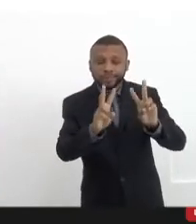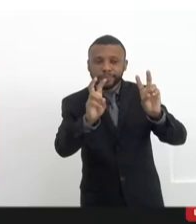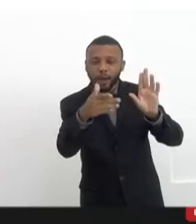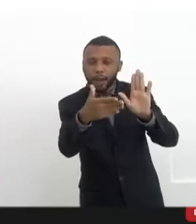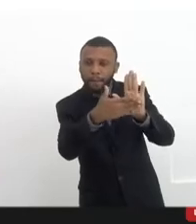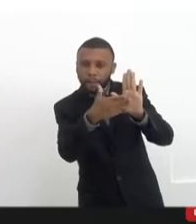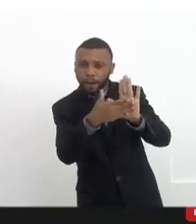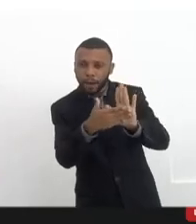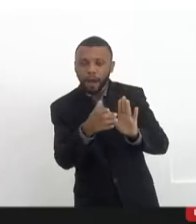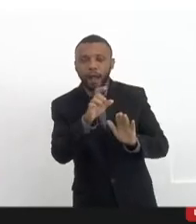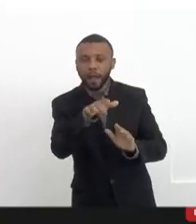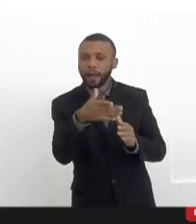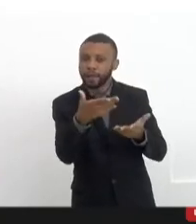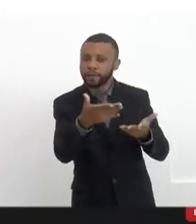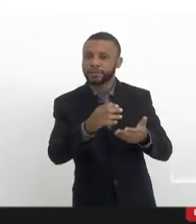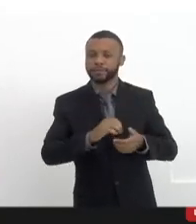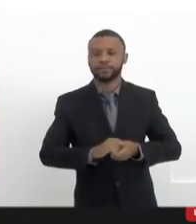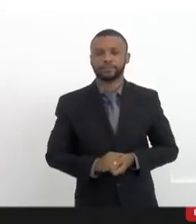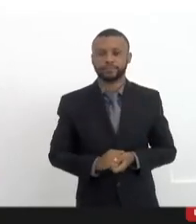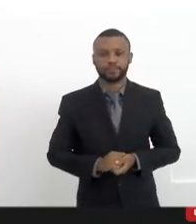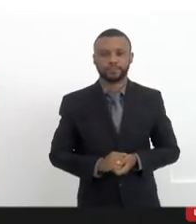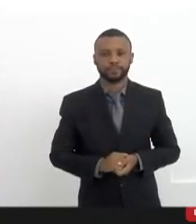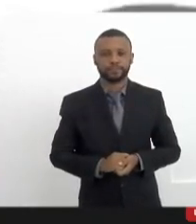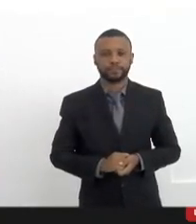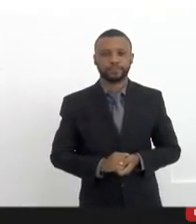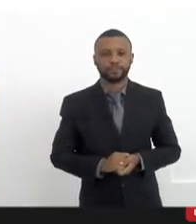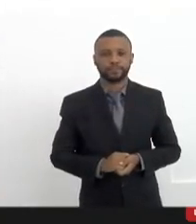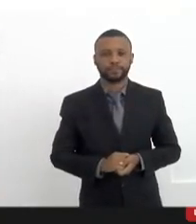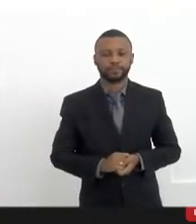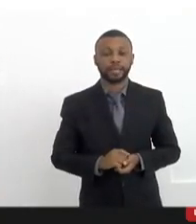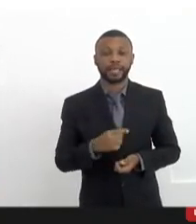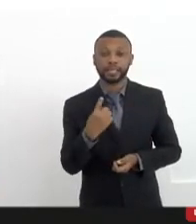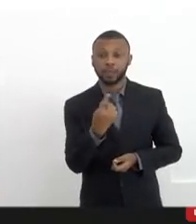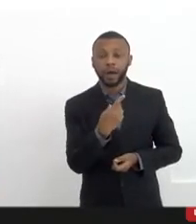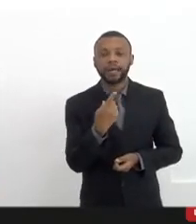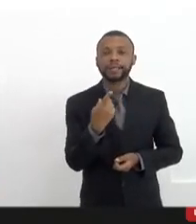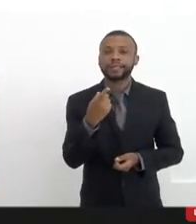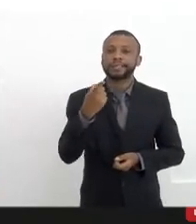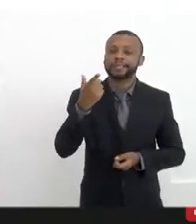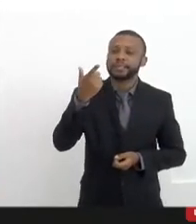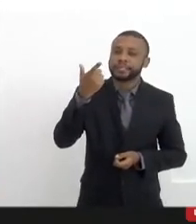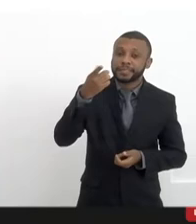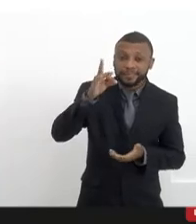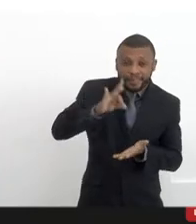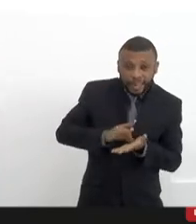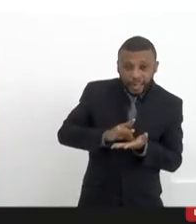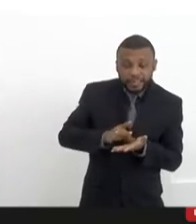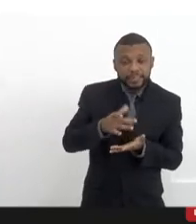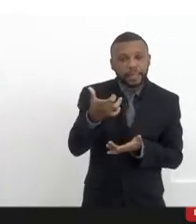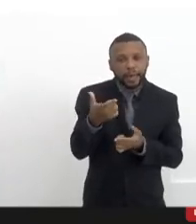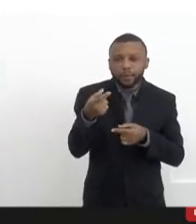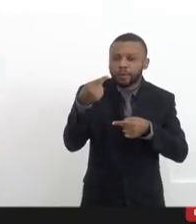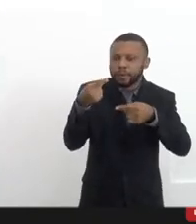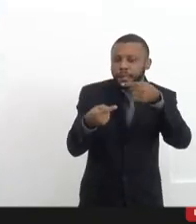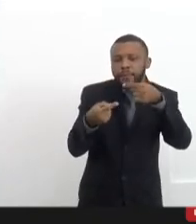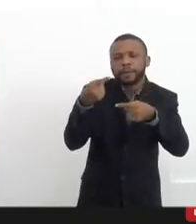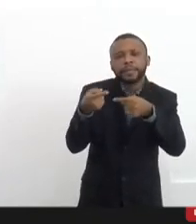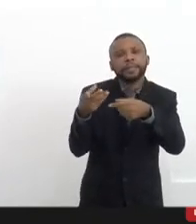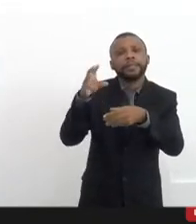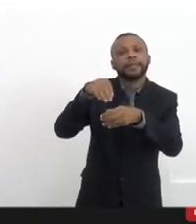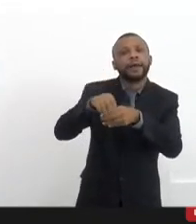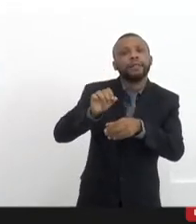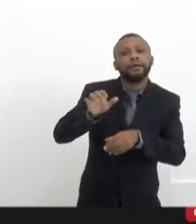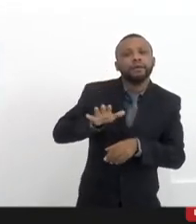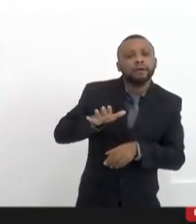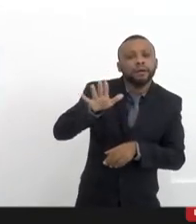Ciales, é isso, entendeu? É se nós efetivamente queremos fazer esse debate nas comunidades da